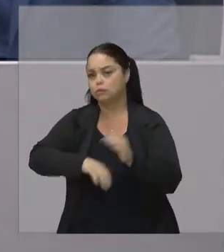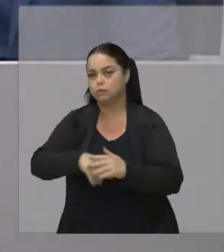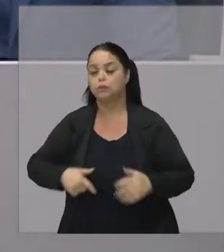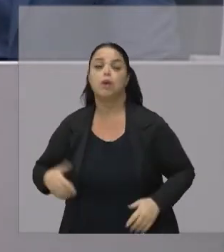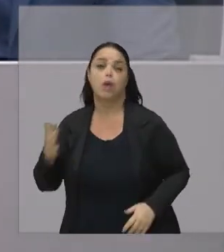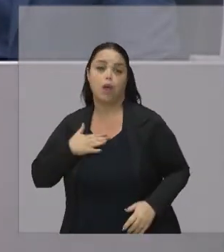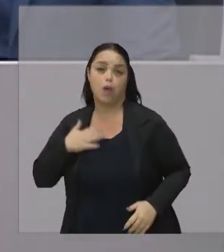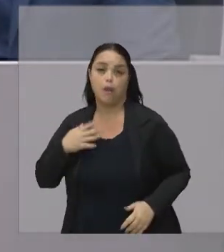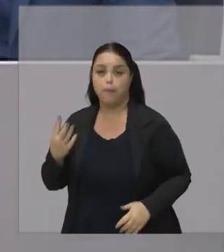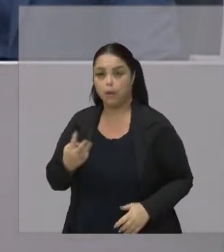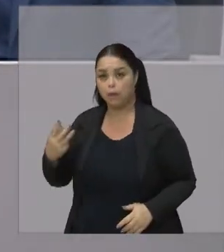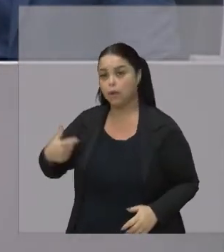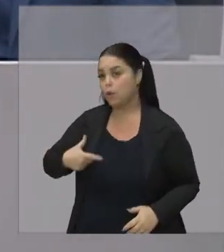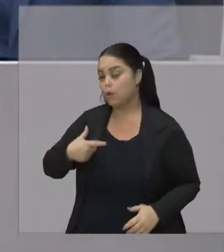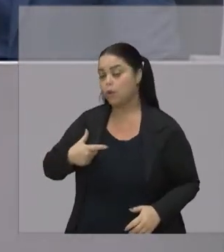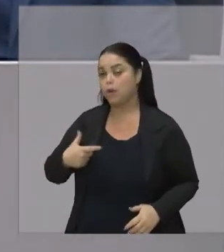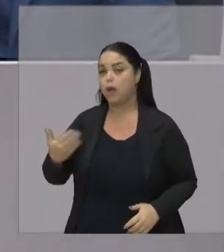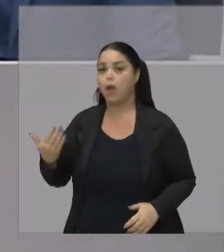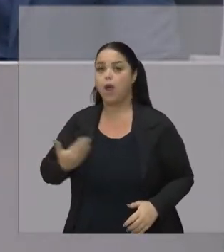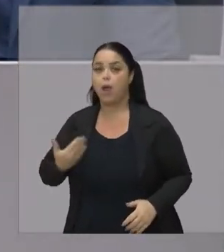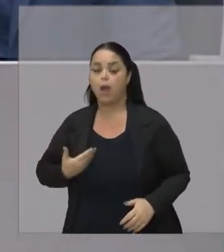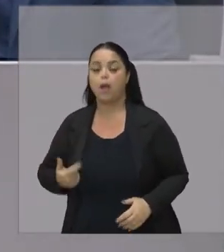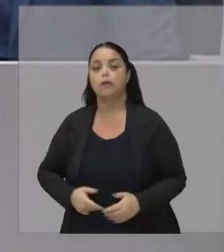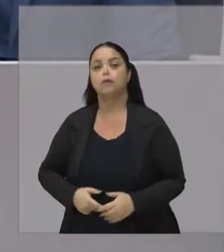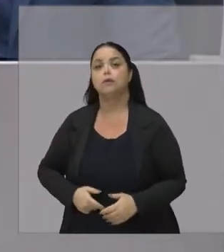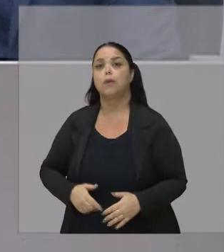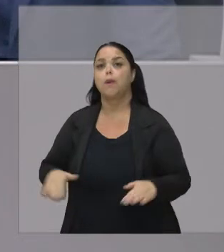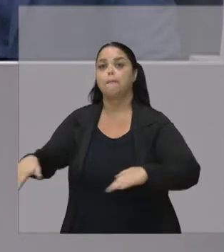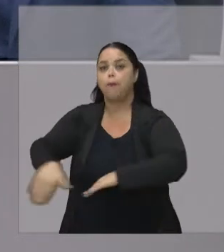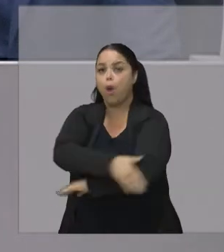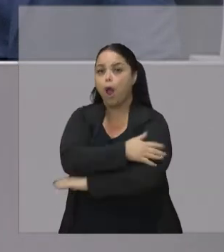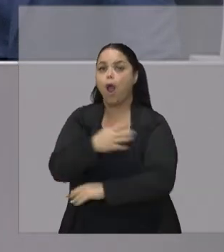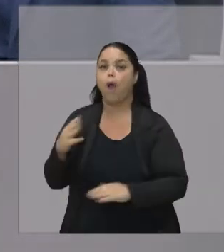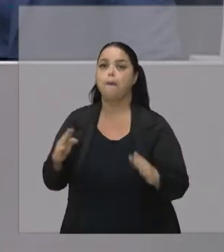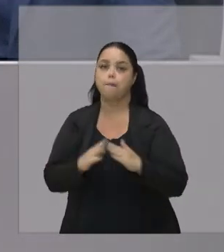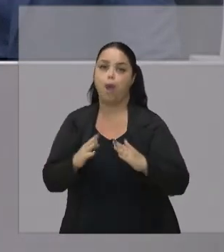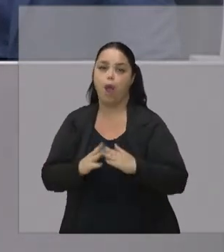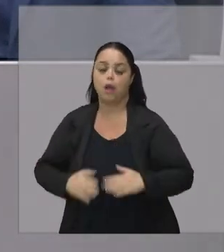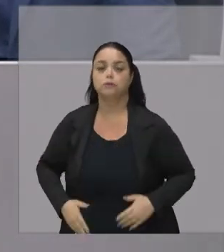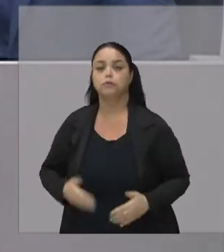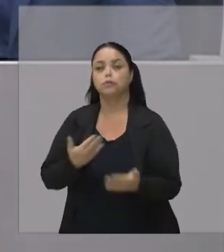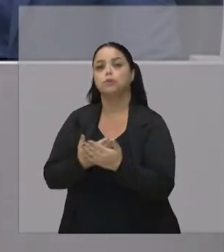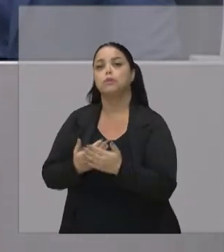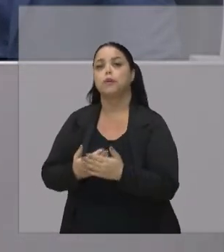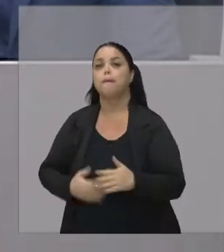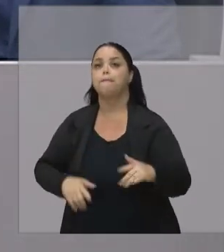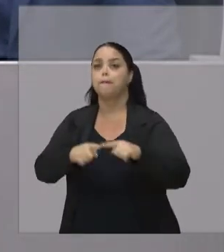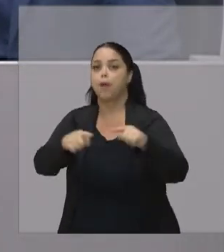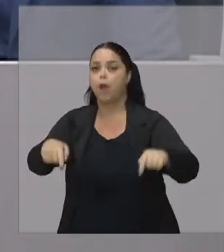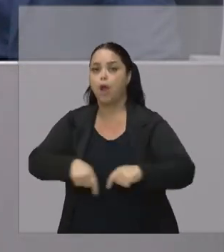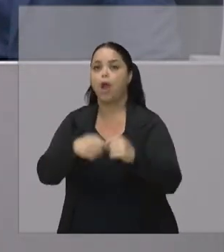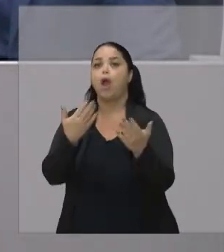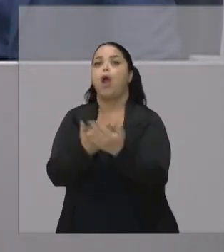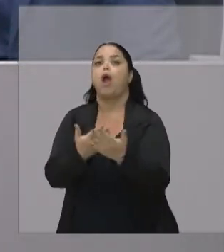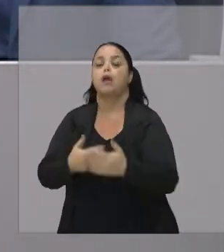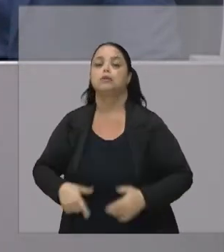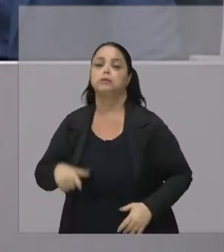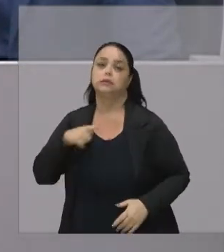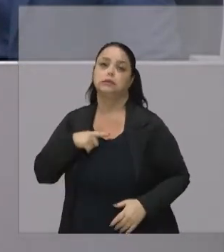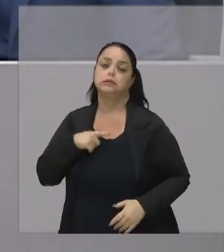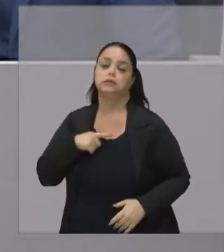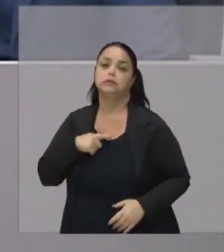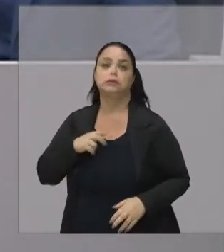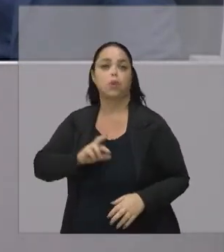amigos Nós morávamos Na mesma rua Estudávamos Na mesma escola E na mesma sala De aula Só que os três Tiveram destinos